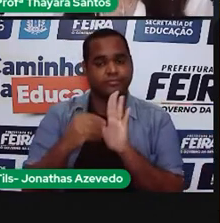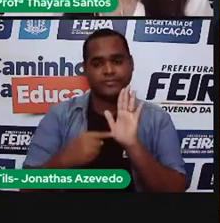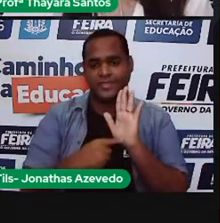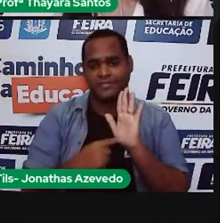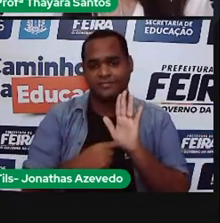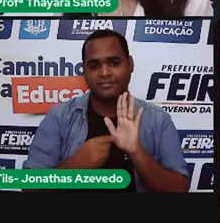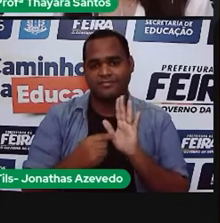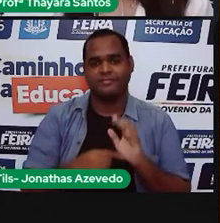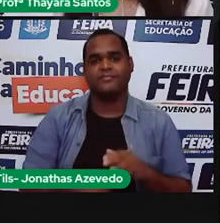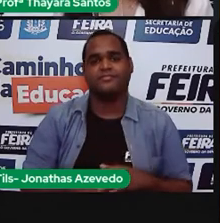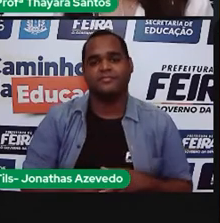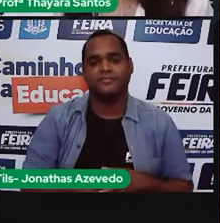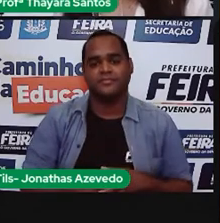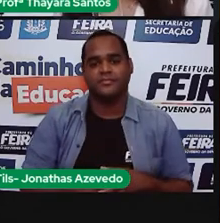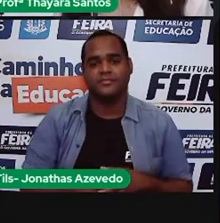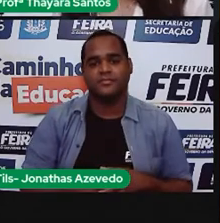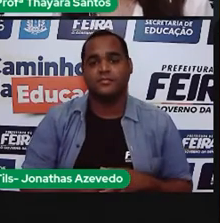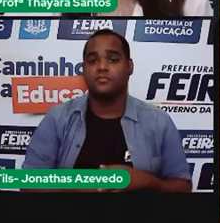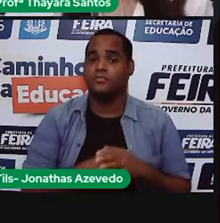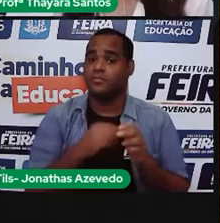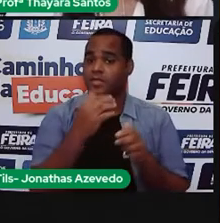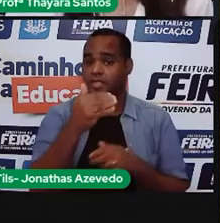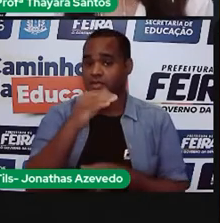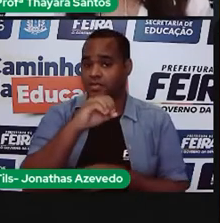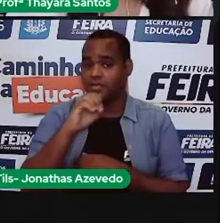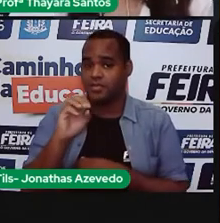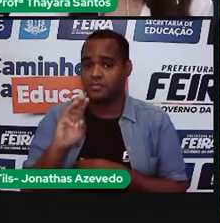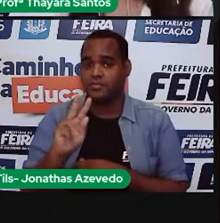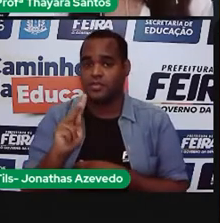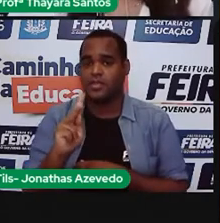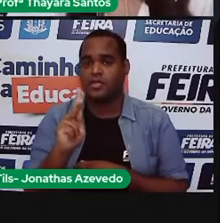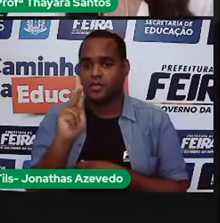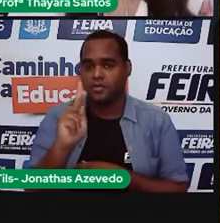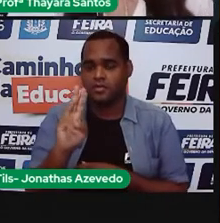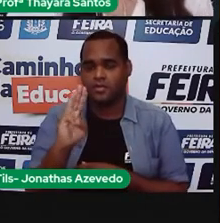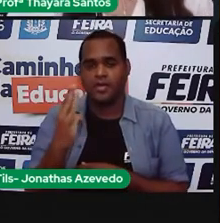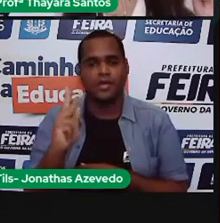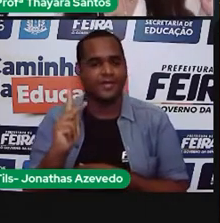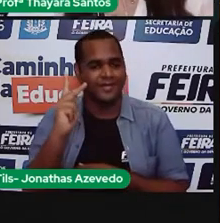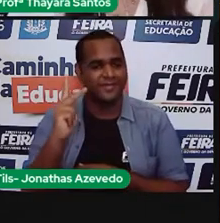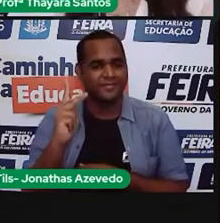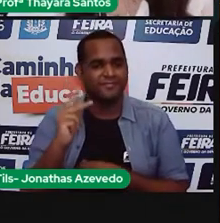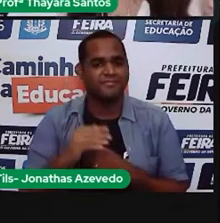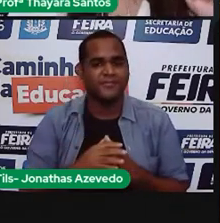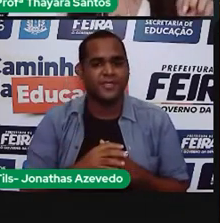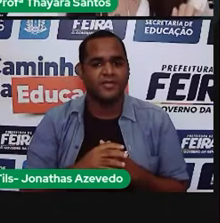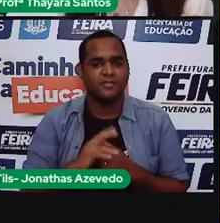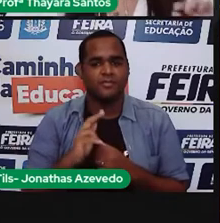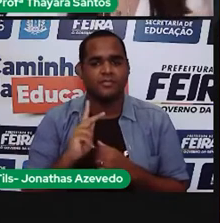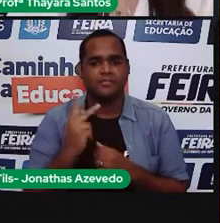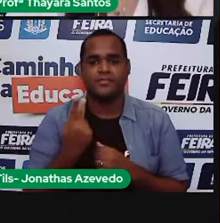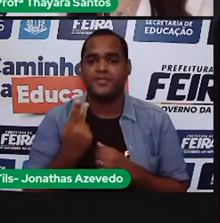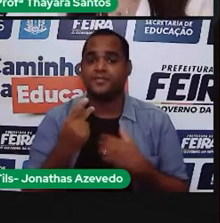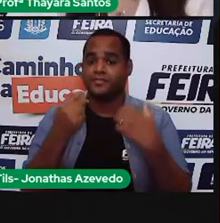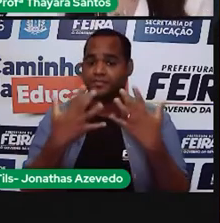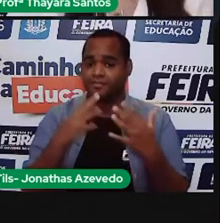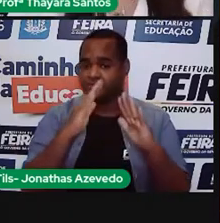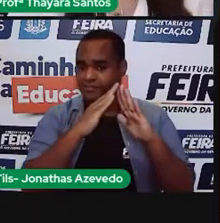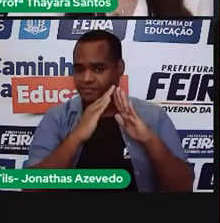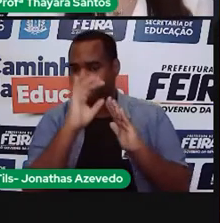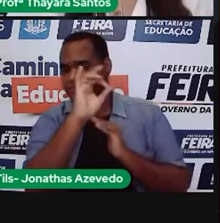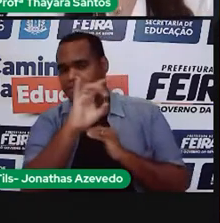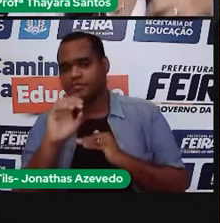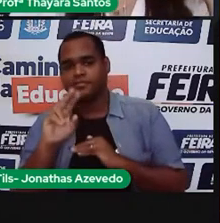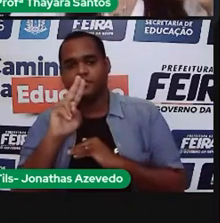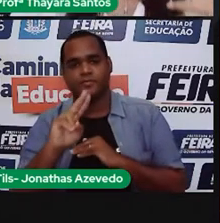adicional de 1,874 a cada 100 kilowatts. Ou seja, se na sua casa consumiu 100 kilowatts